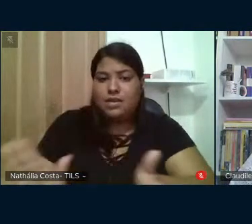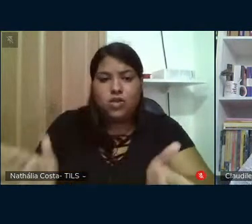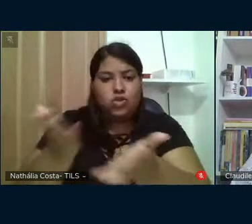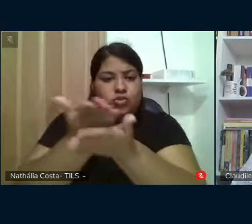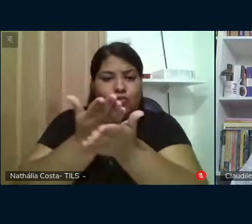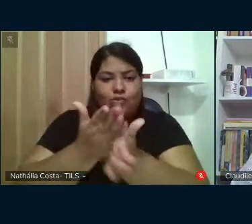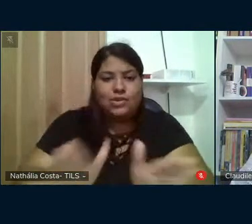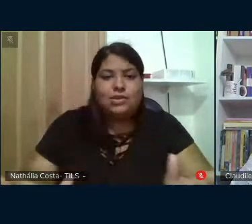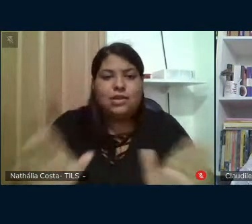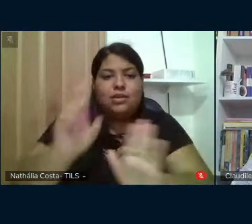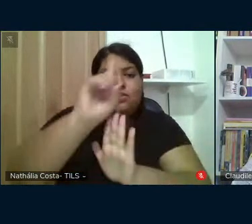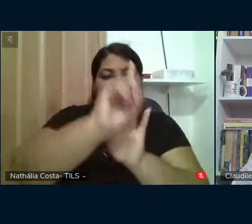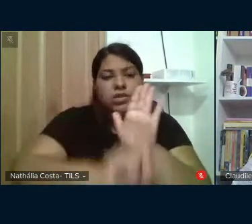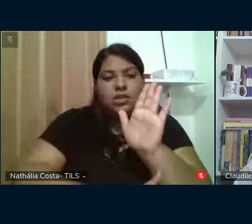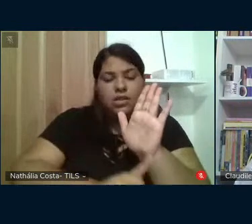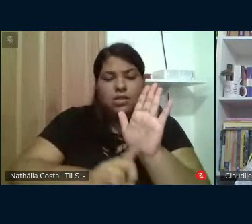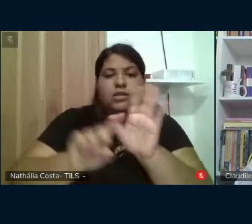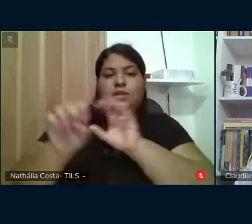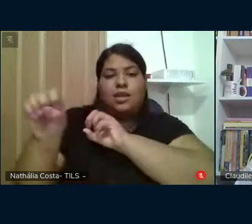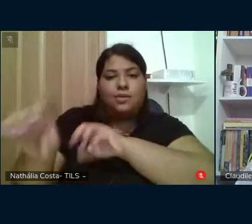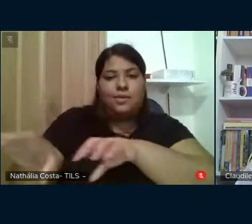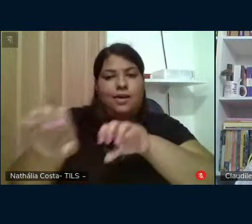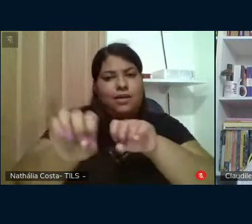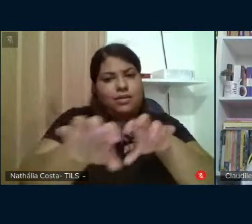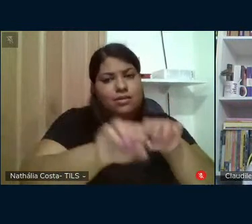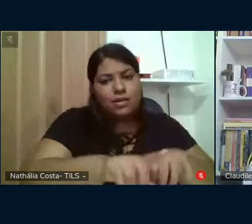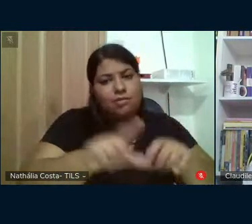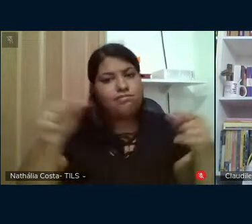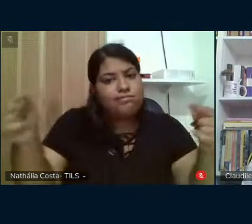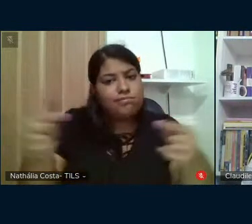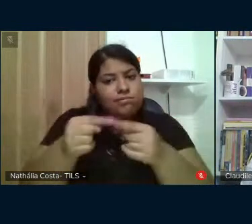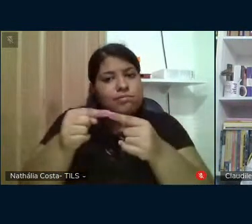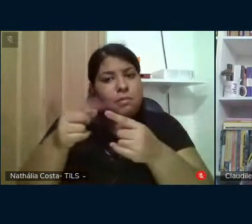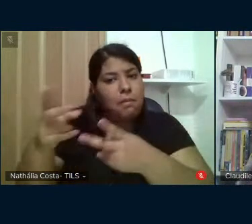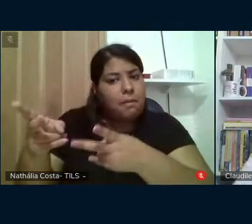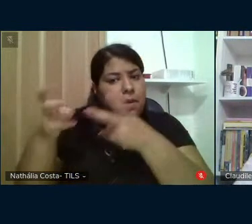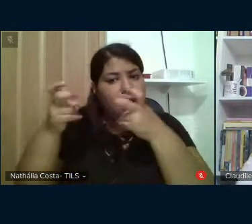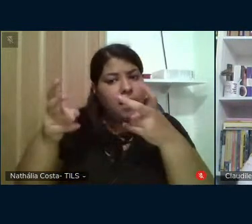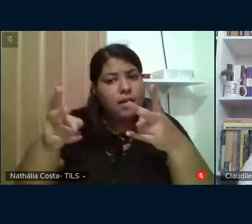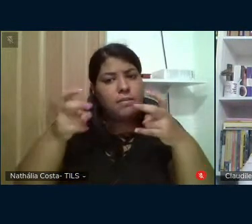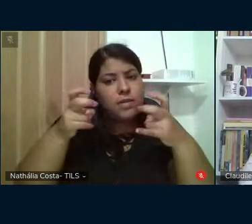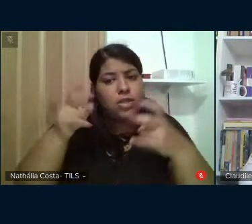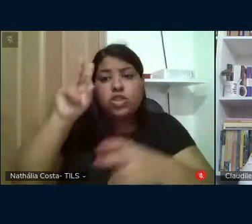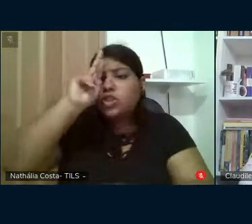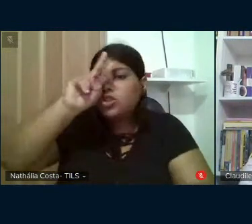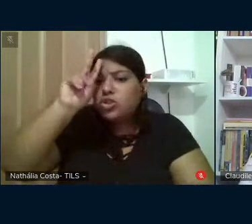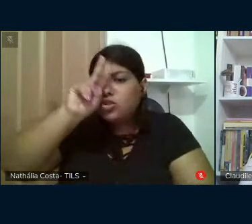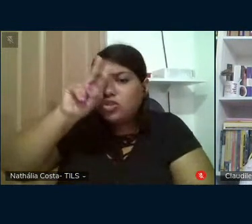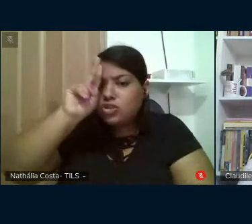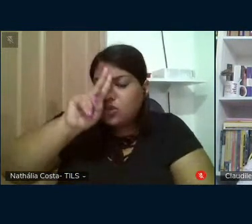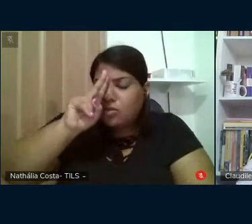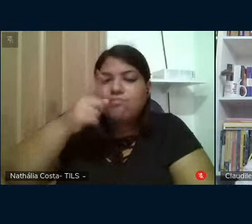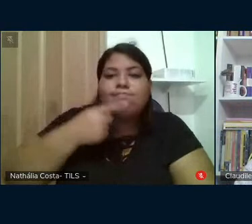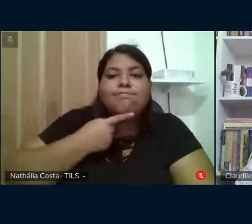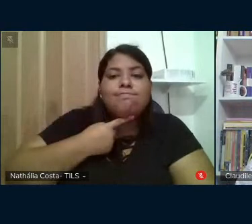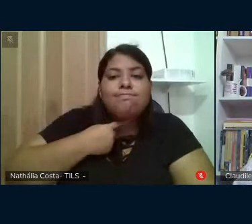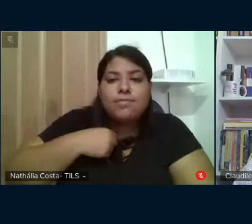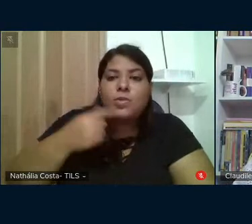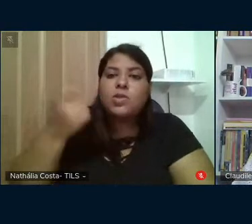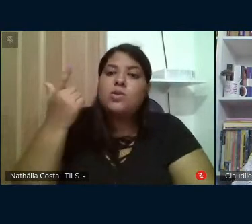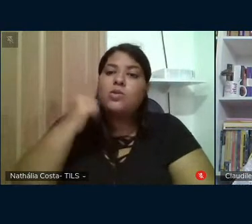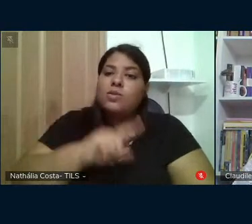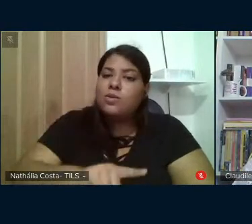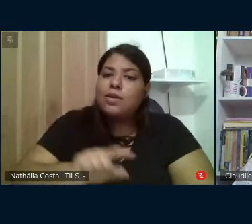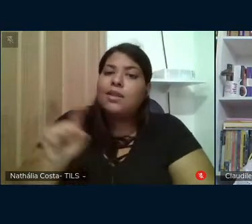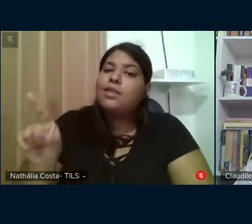de direitos educacionais, que tem sido notável na conjuntura histórica que ensejou e consolidou o